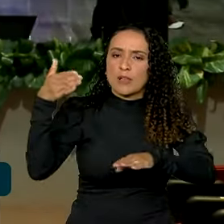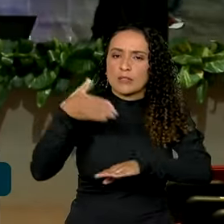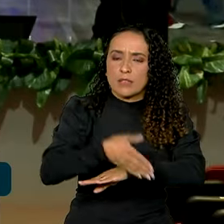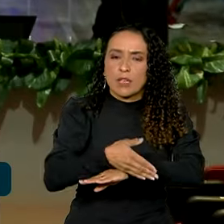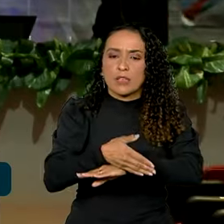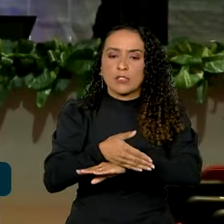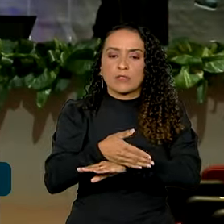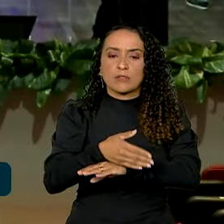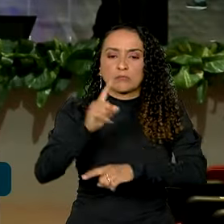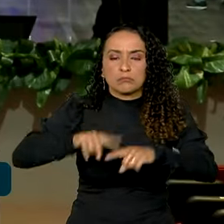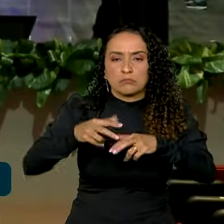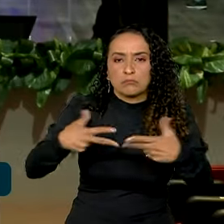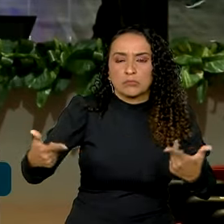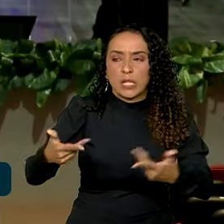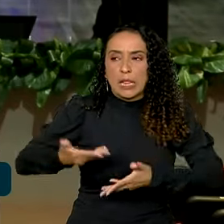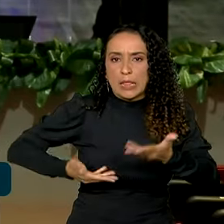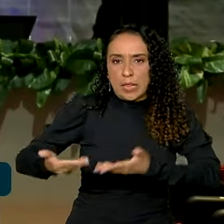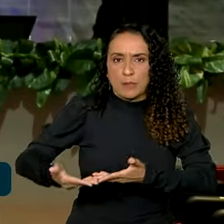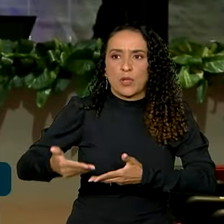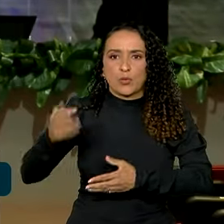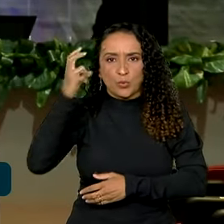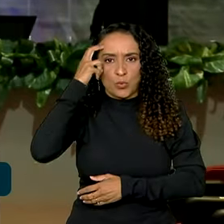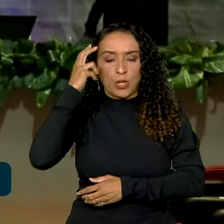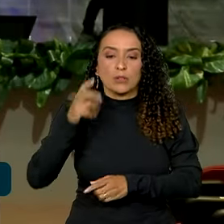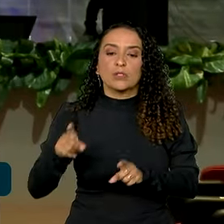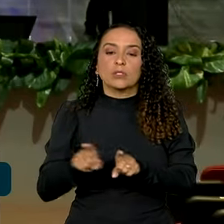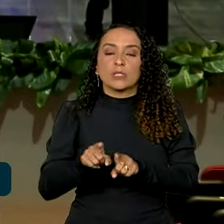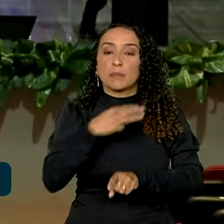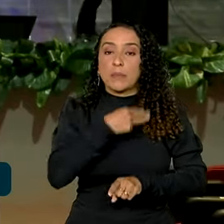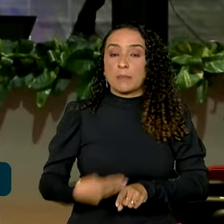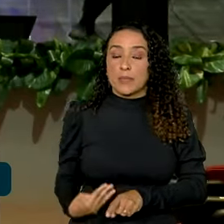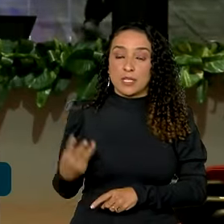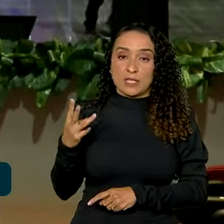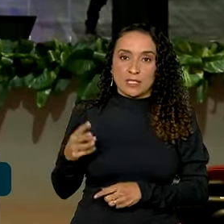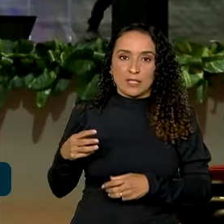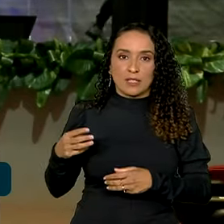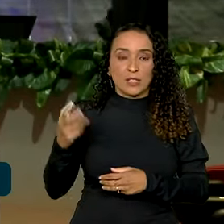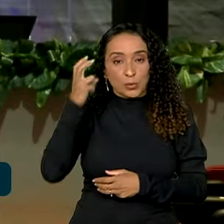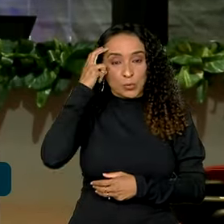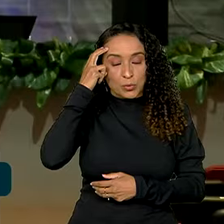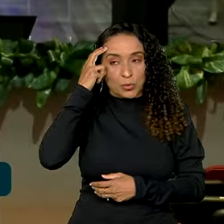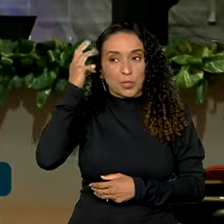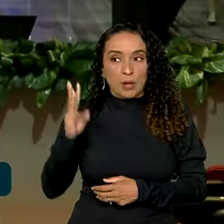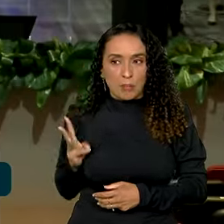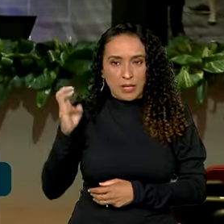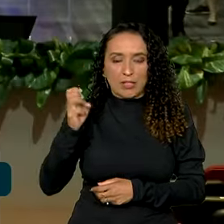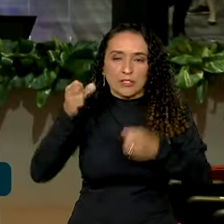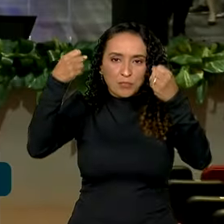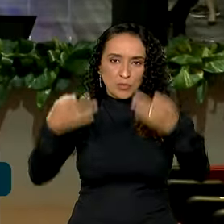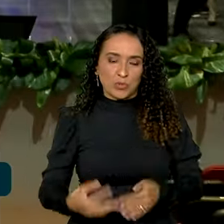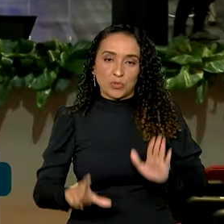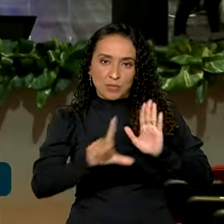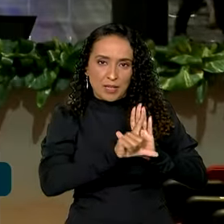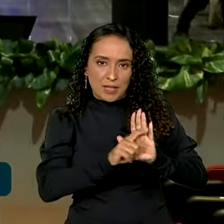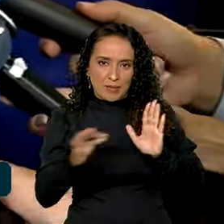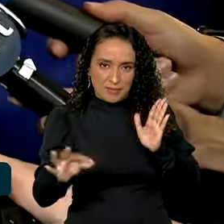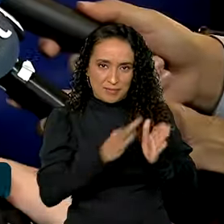a bens e serviços culturais. A ministra da Cultura, Margareth Menezes, falou sobre a lei sancionada. Vamos ouvir.